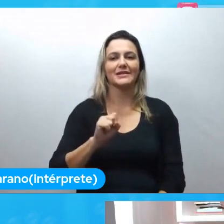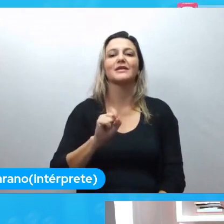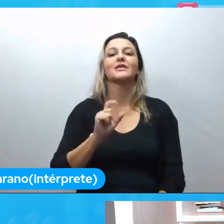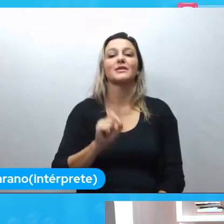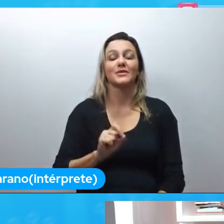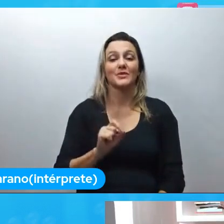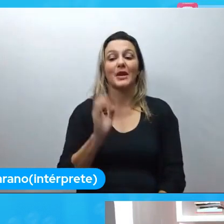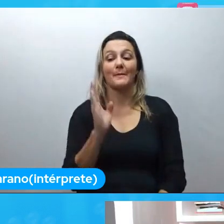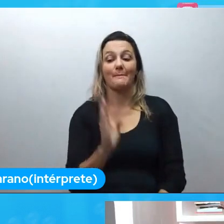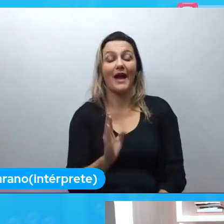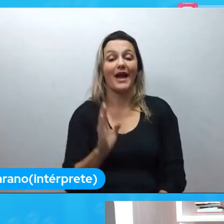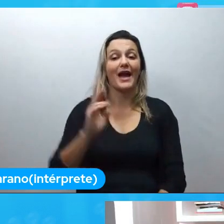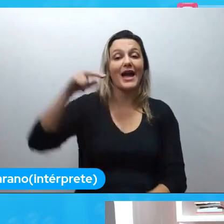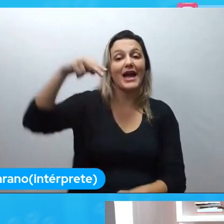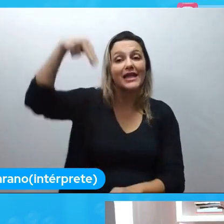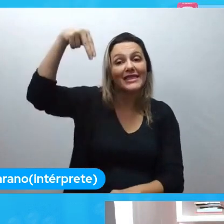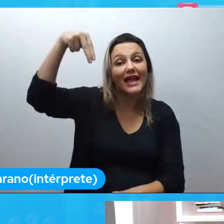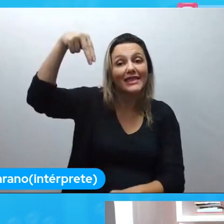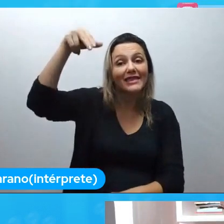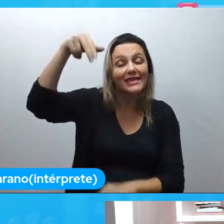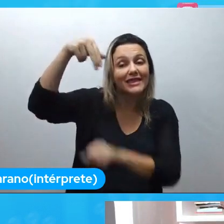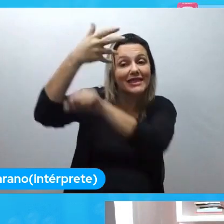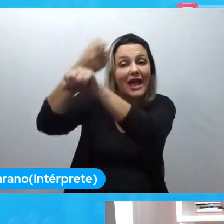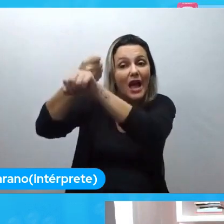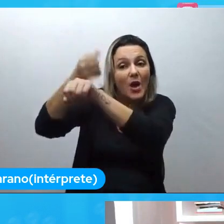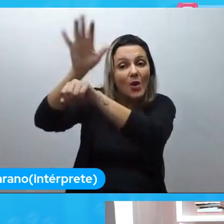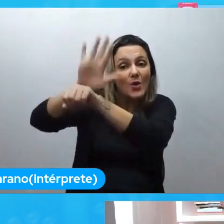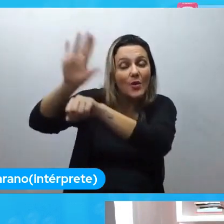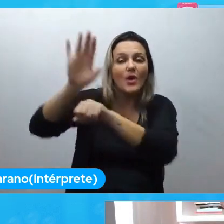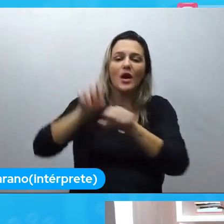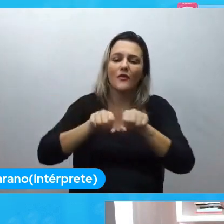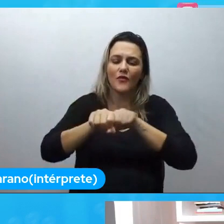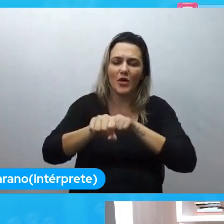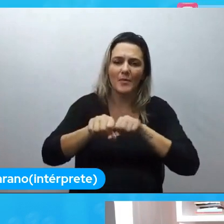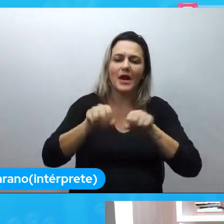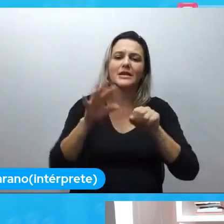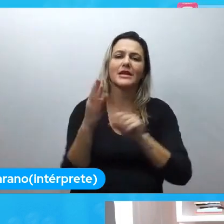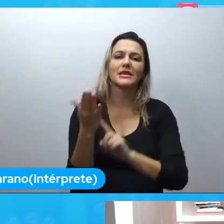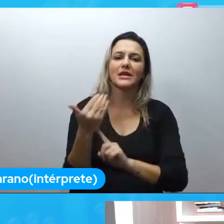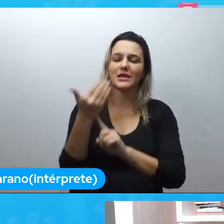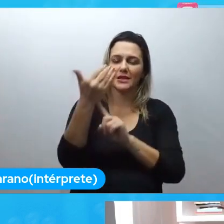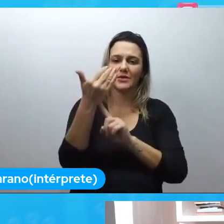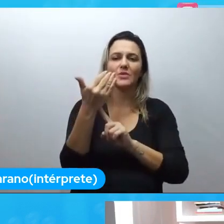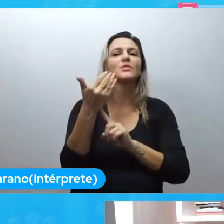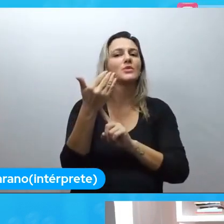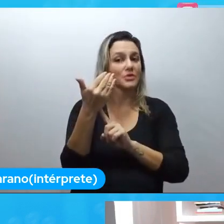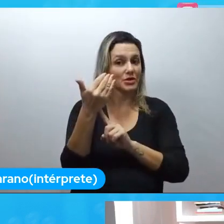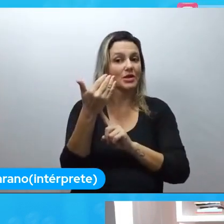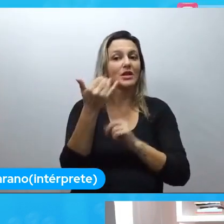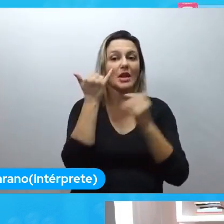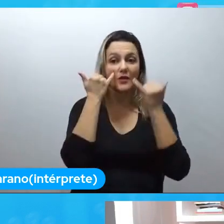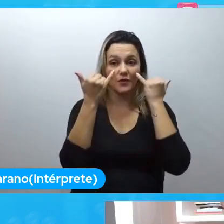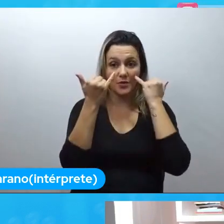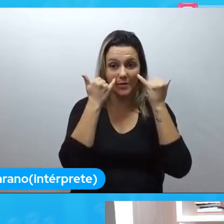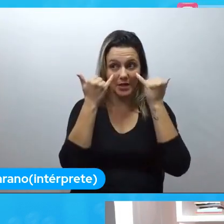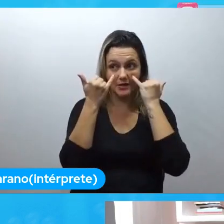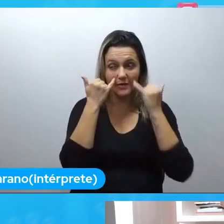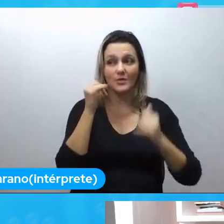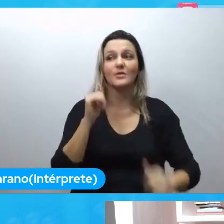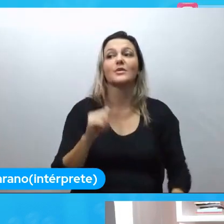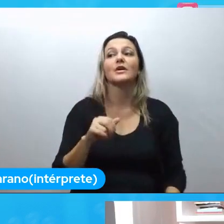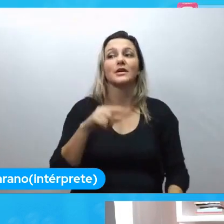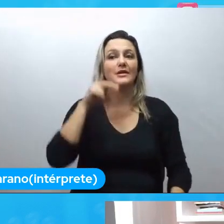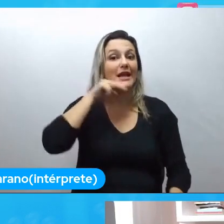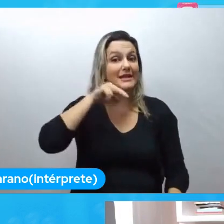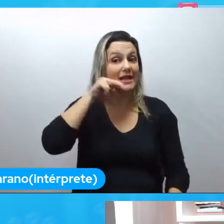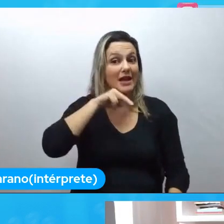capítulo aqui da América Latina. Ela é formada em tecnologia da informação pela UFRN, é desenvolvedora na Vinta